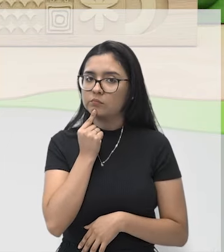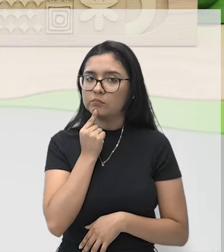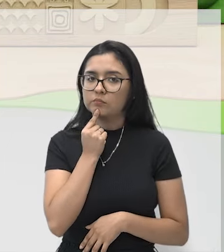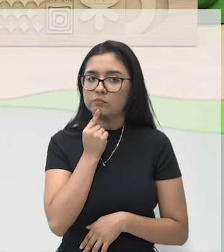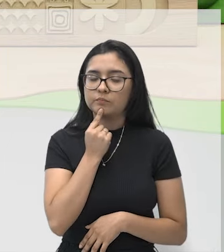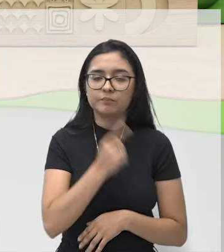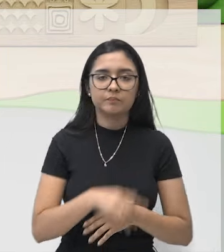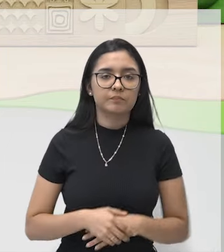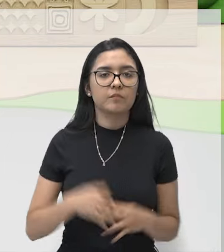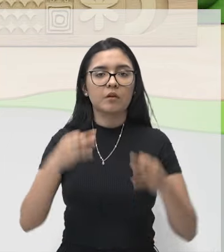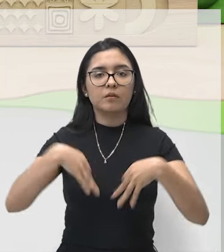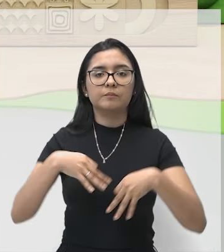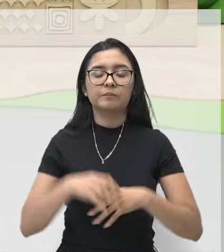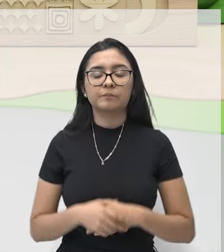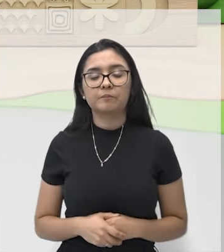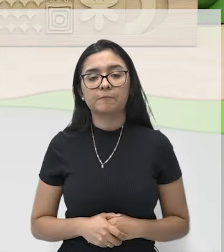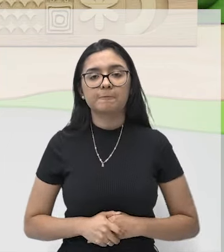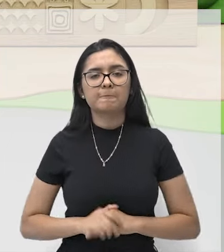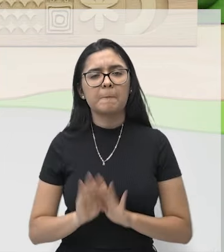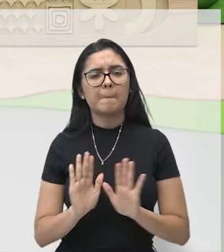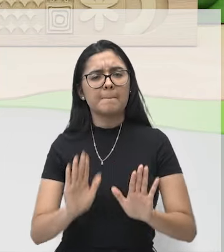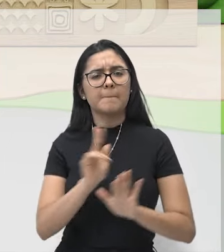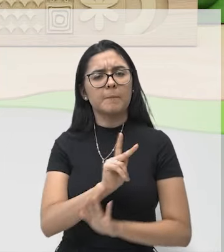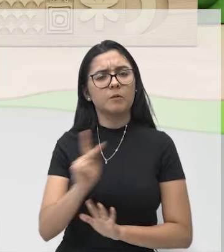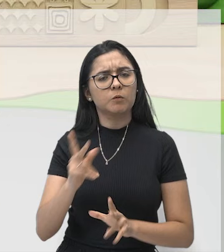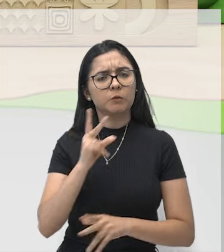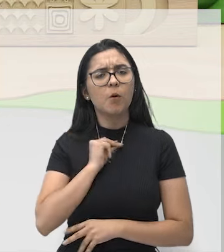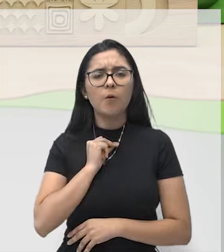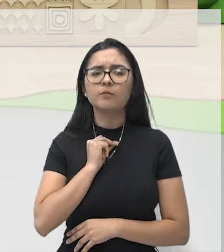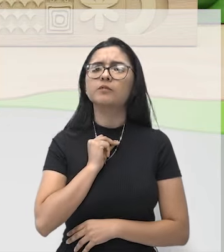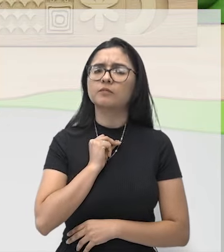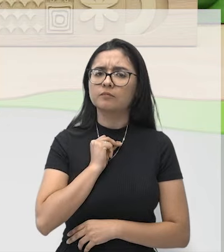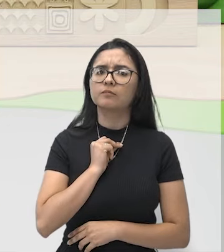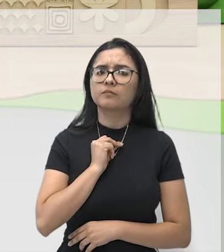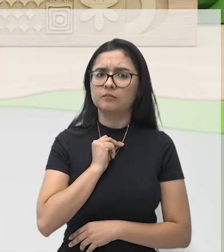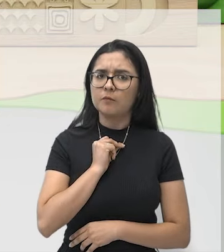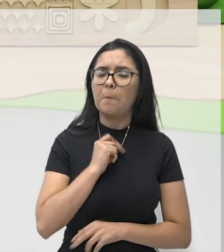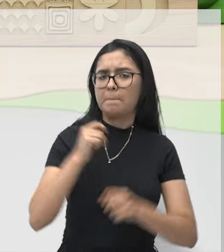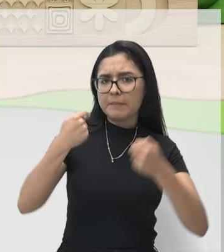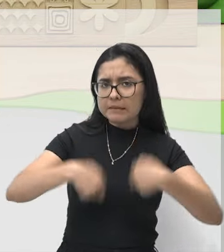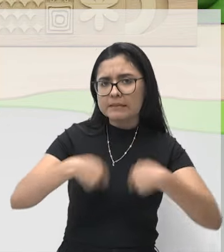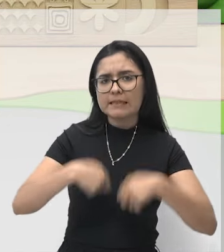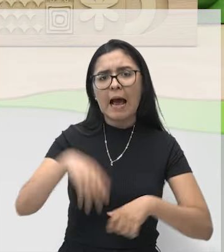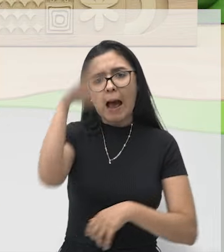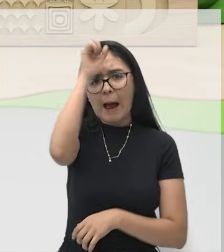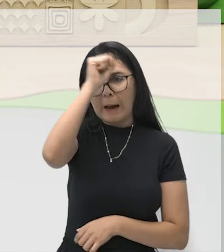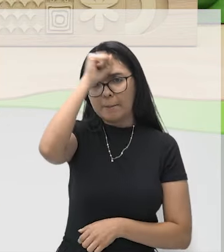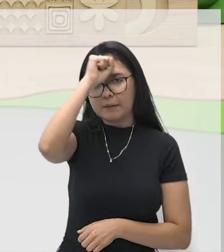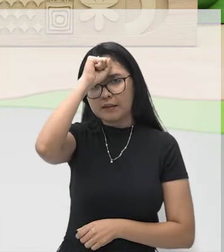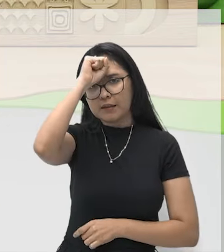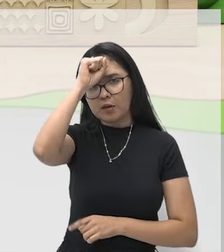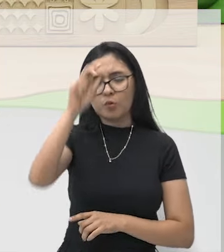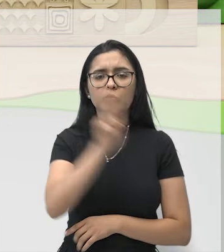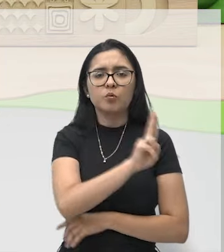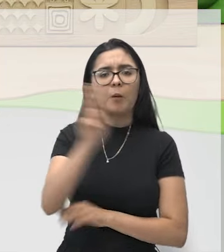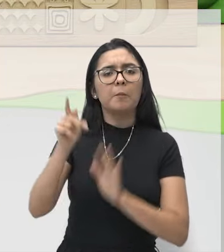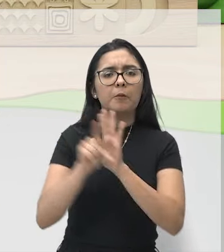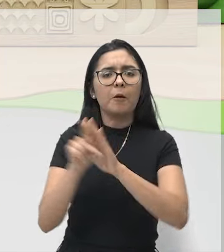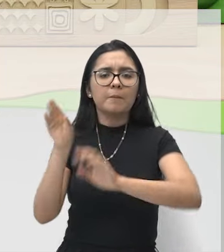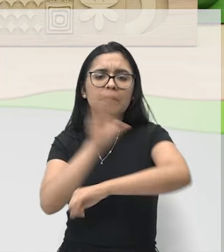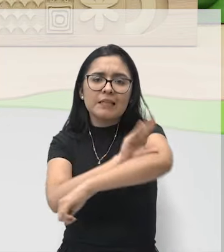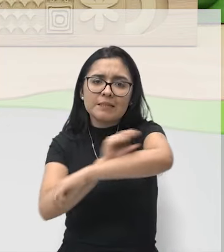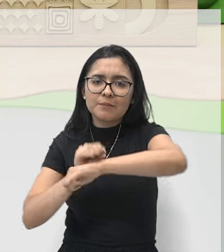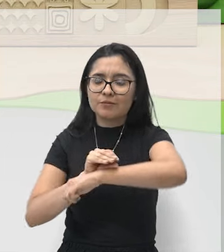pescoço, certo? Professora, pelo amor de Deus. Eu vou ter que aprender o nome desse músculo? Não.